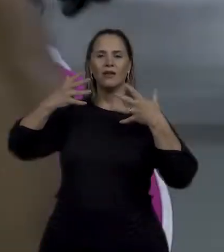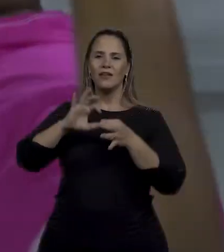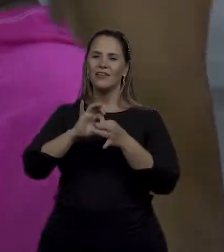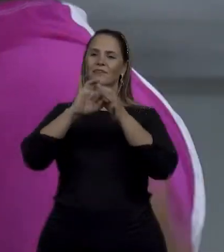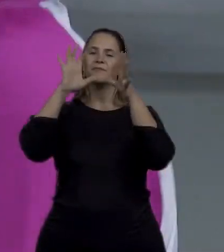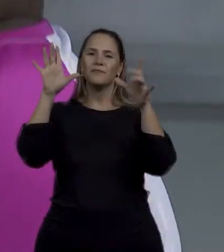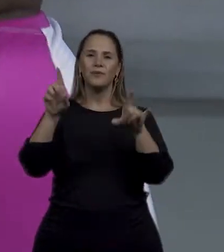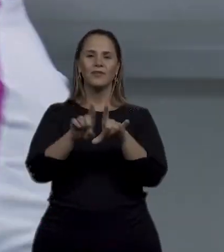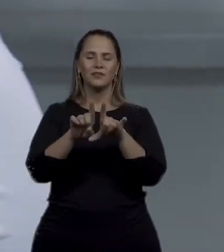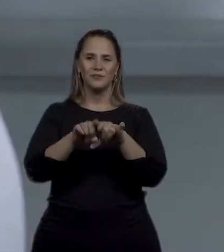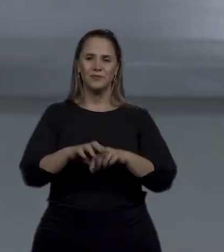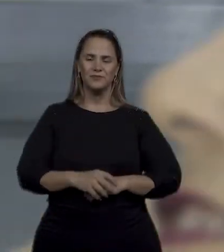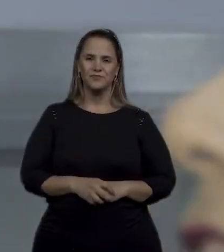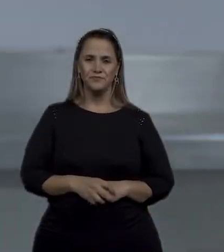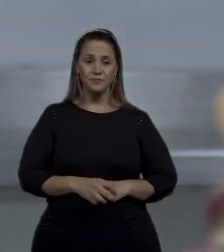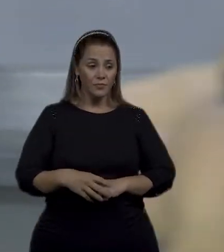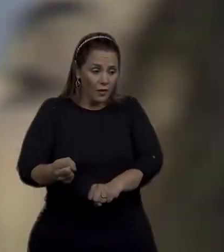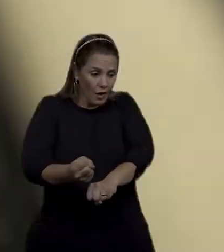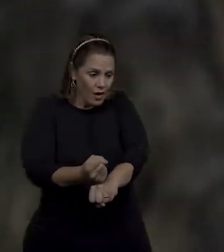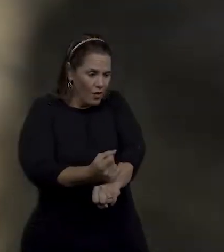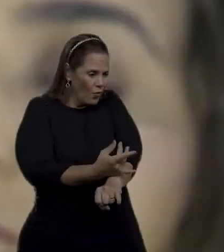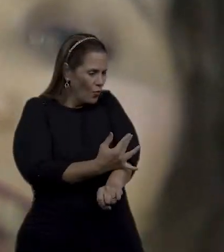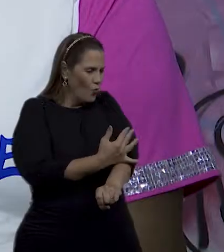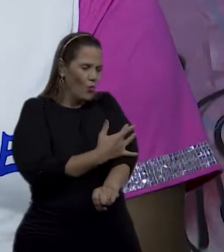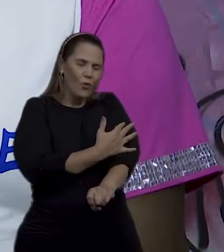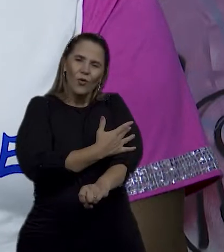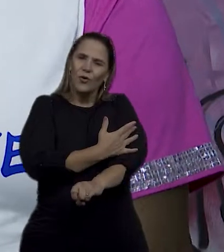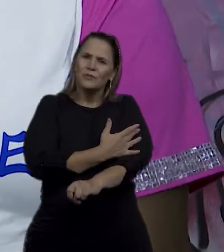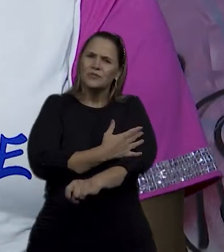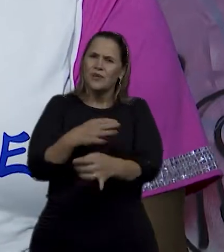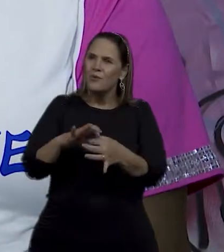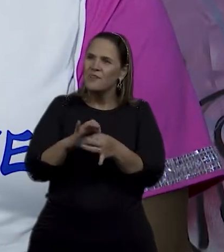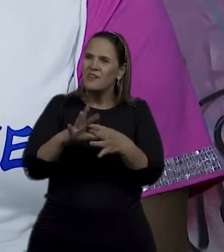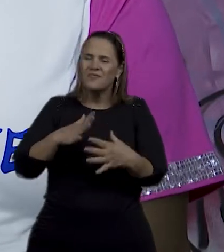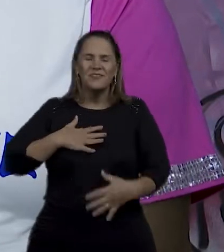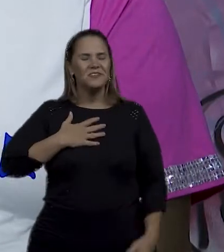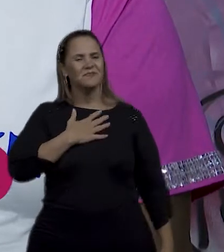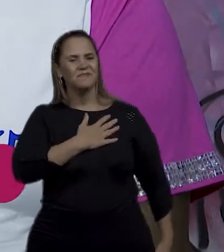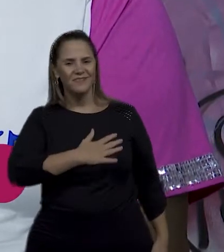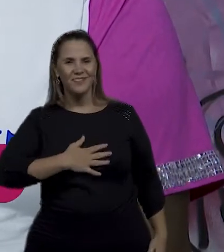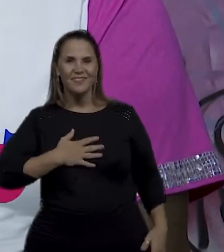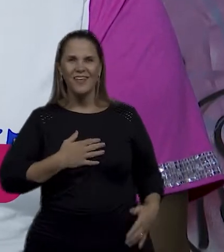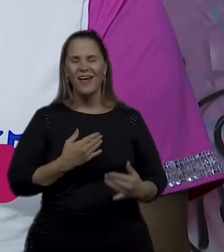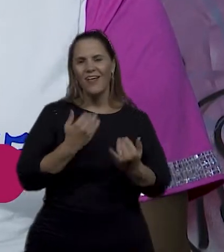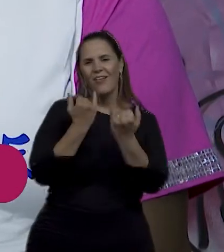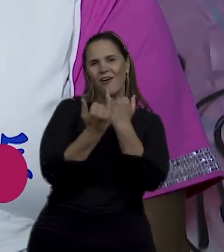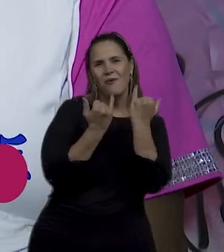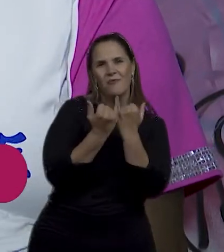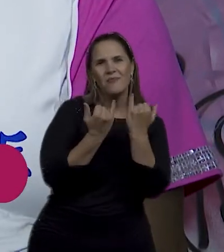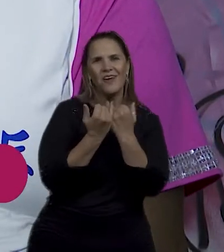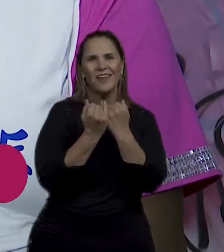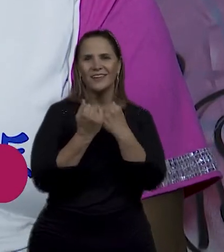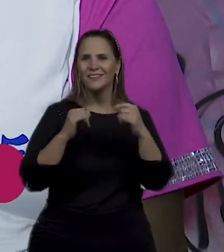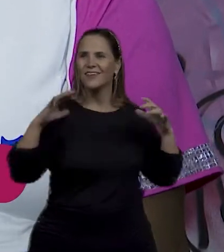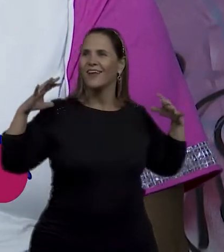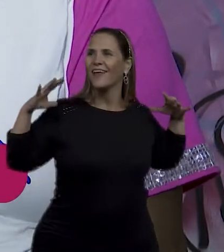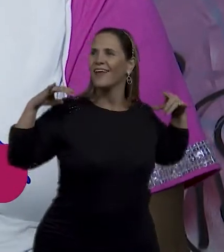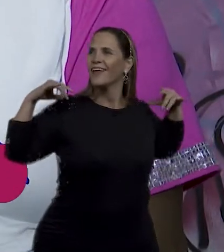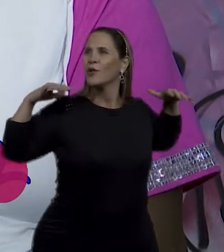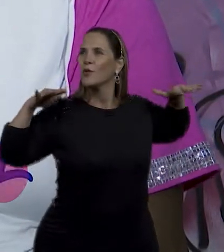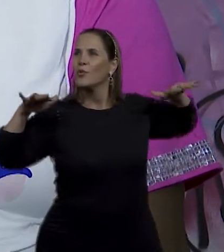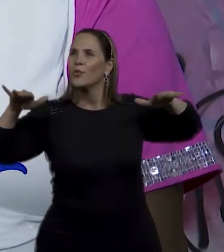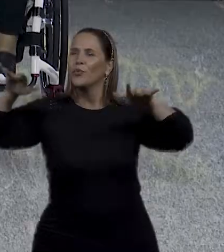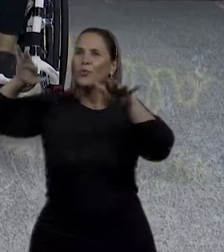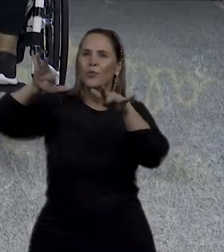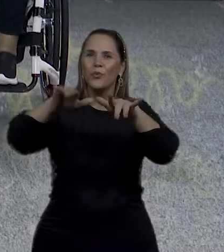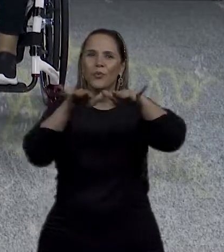Uma emoção, uma liberdade tão gostosa, assim, Você parece que criou asas, parece que você vai voar, entendeu? A dança dá